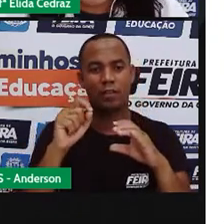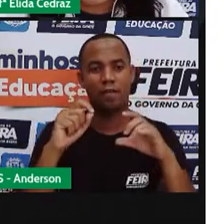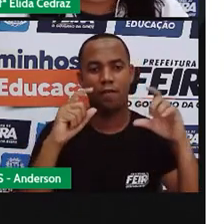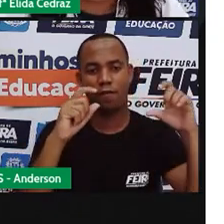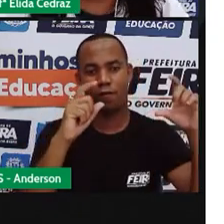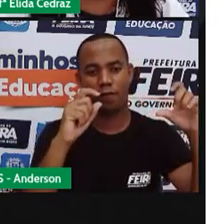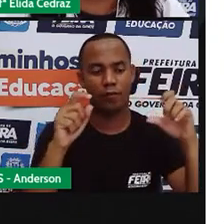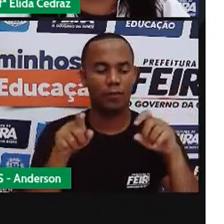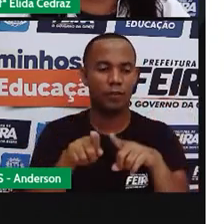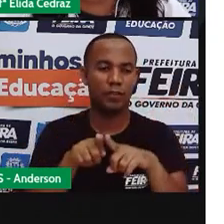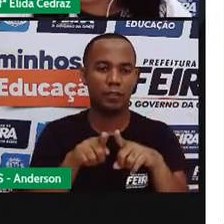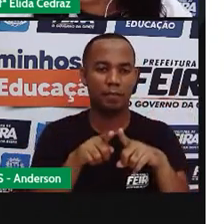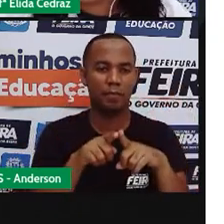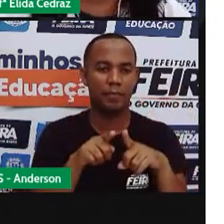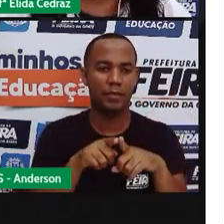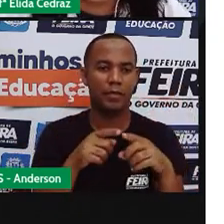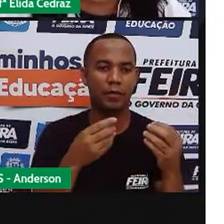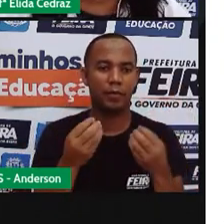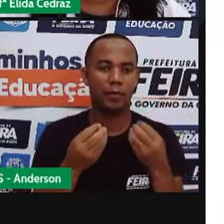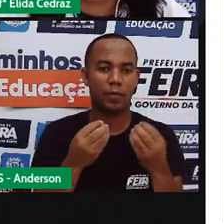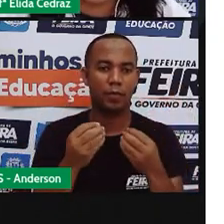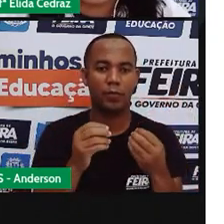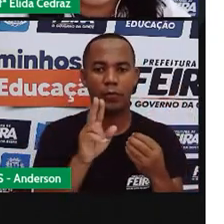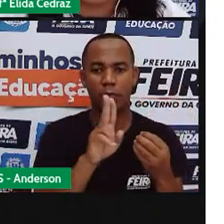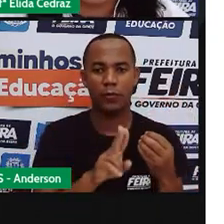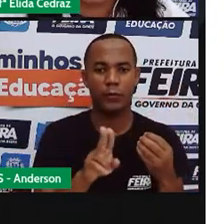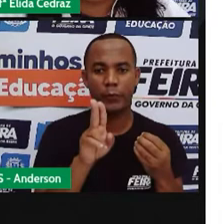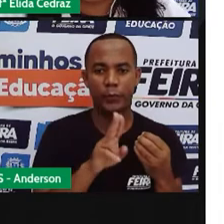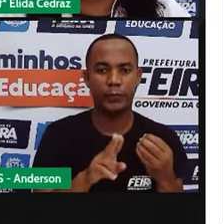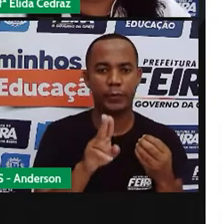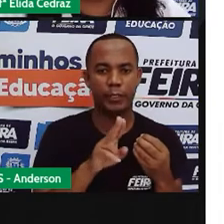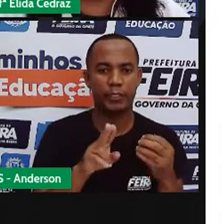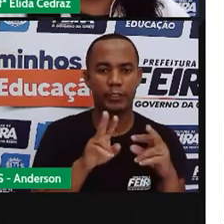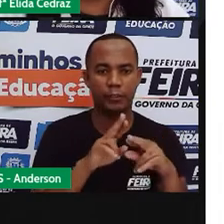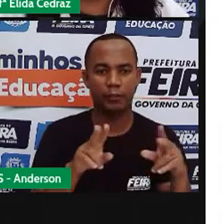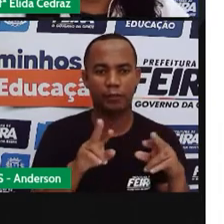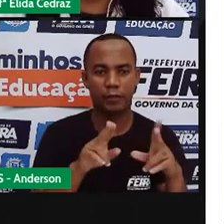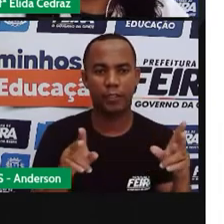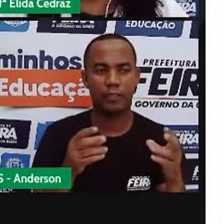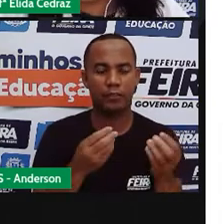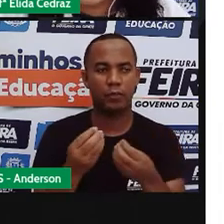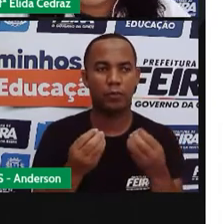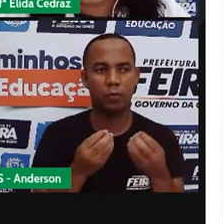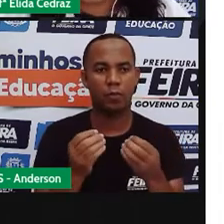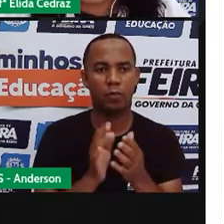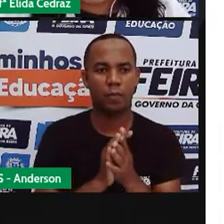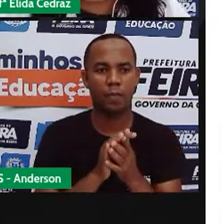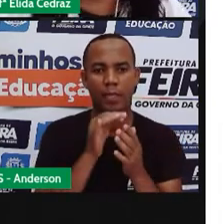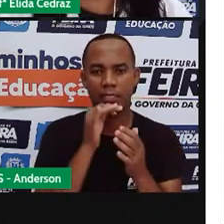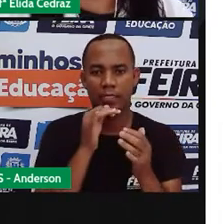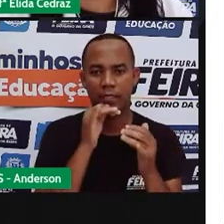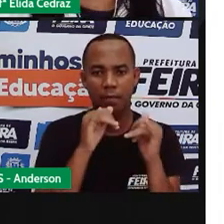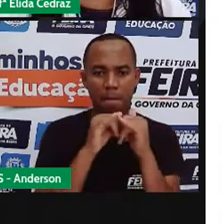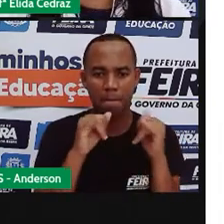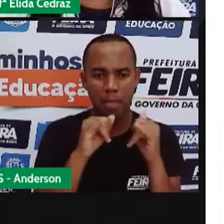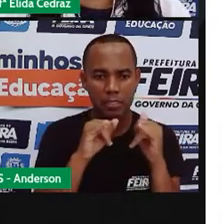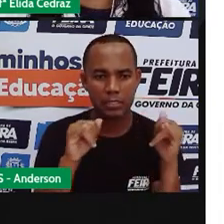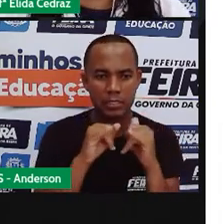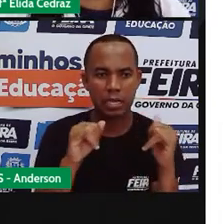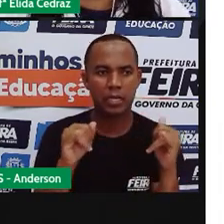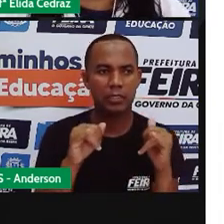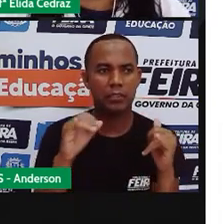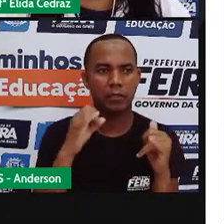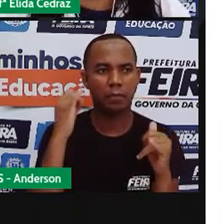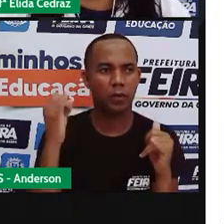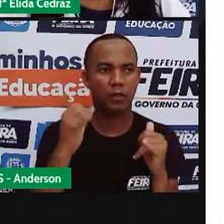também né aqueles stickers que a gente usa muito lá são mensagens ele tem uma mensagem pra